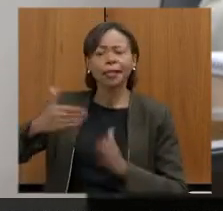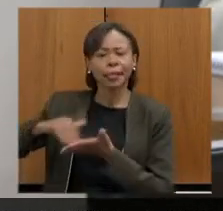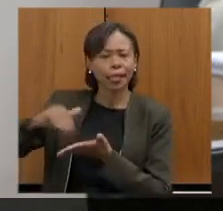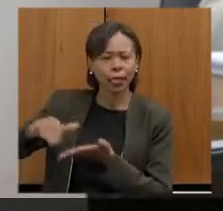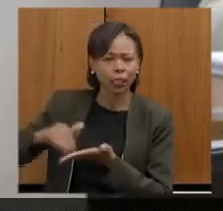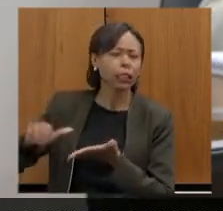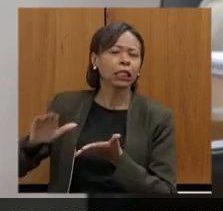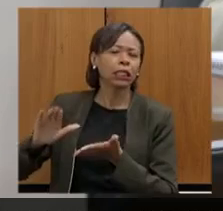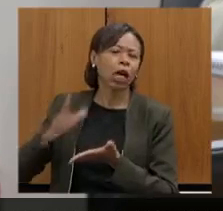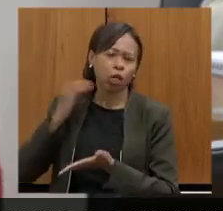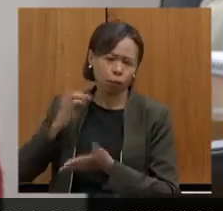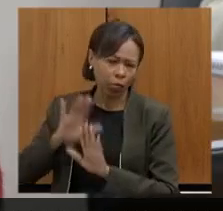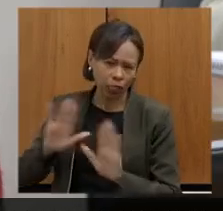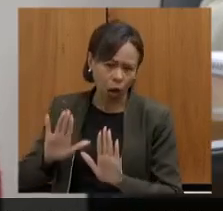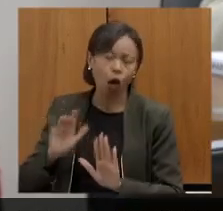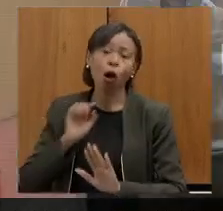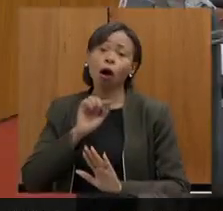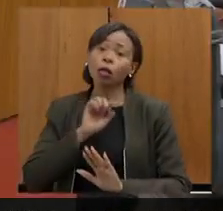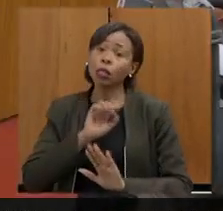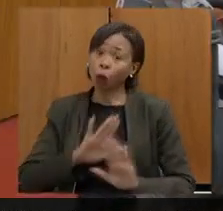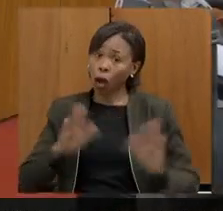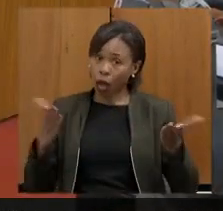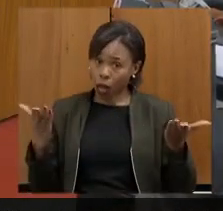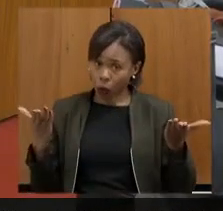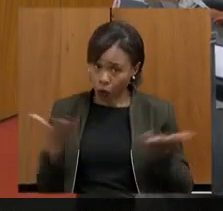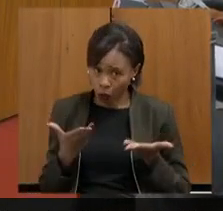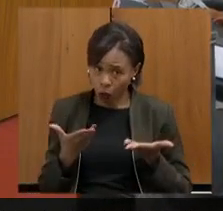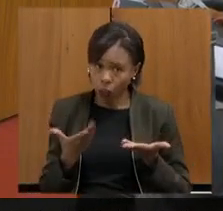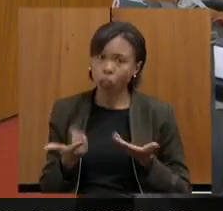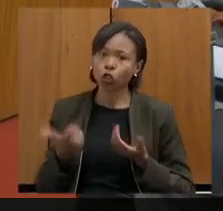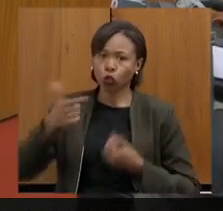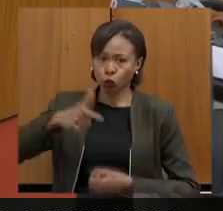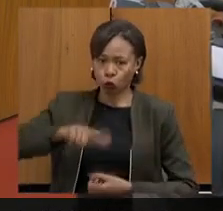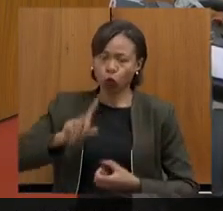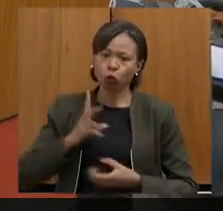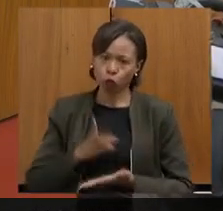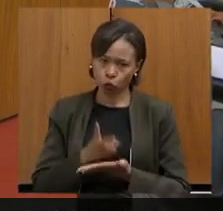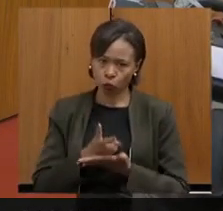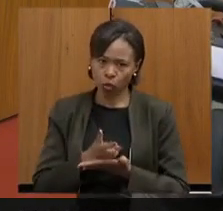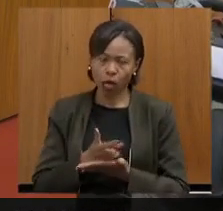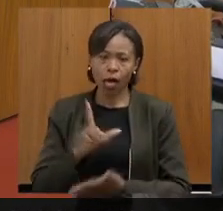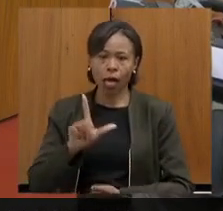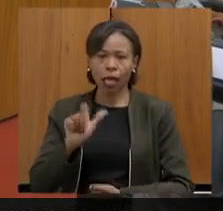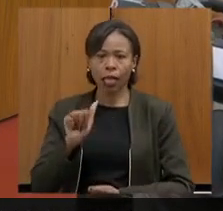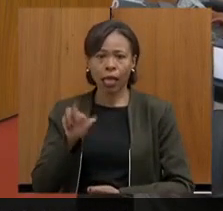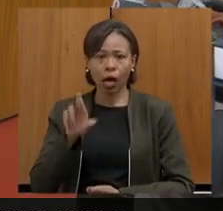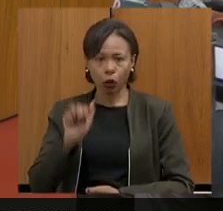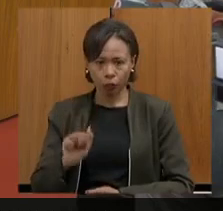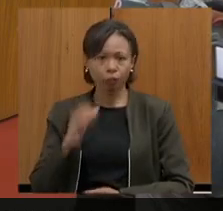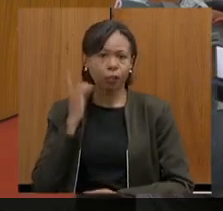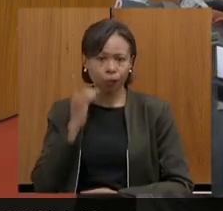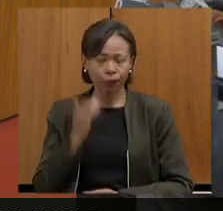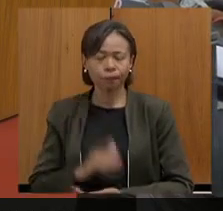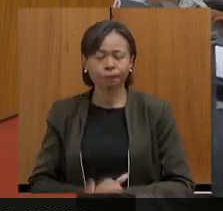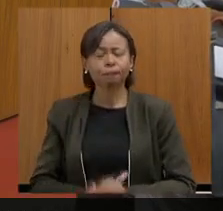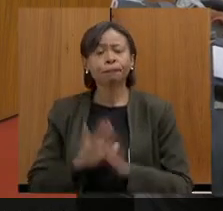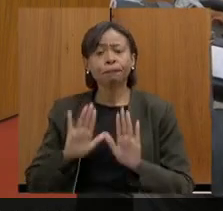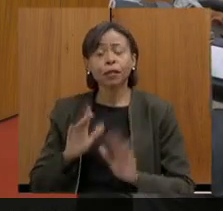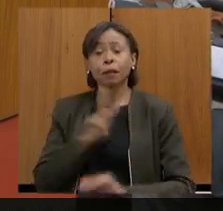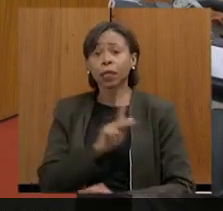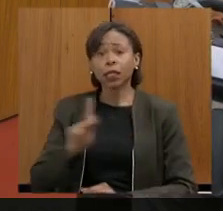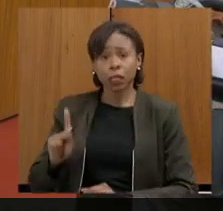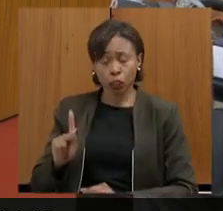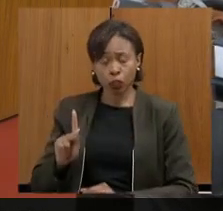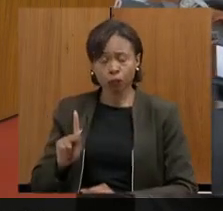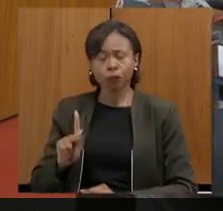para participação também. Devolvo a palavra para a deputada Laura Serrano. Presidente, eu queria só aproveitar para fazer uma questão de